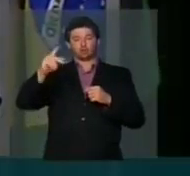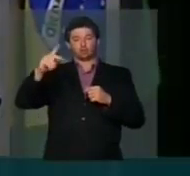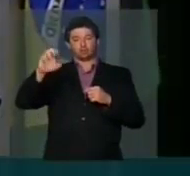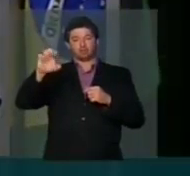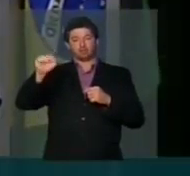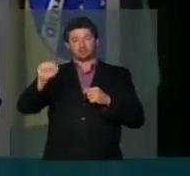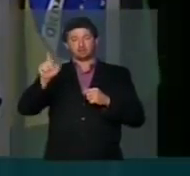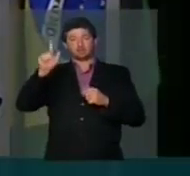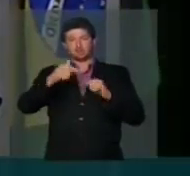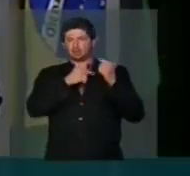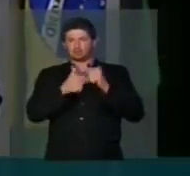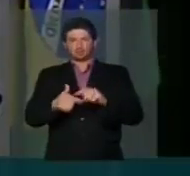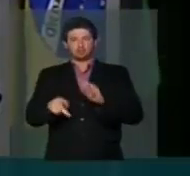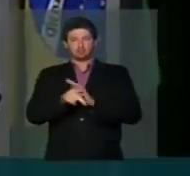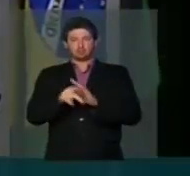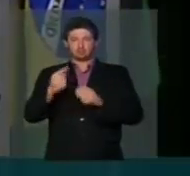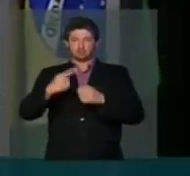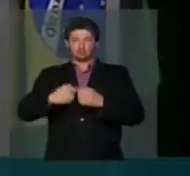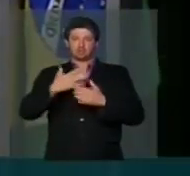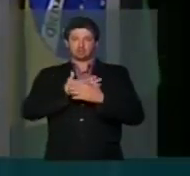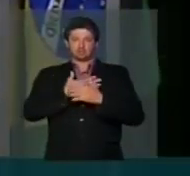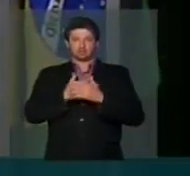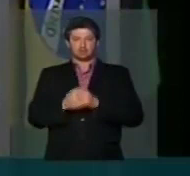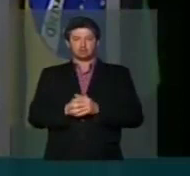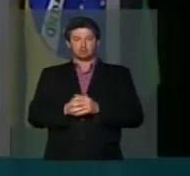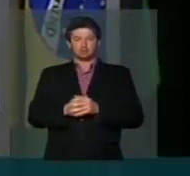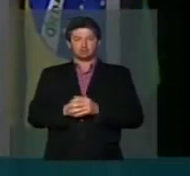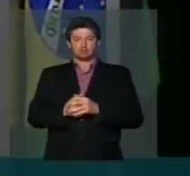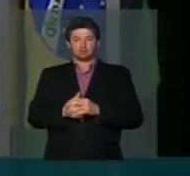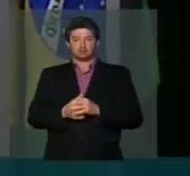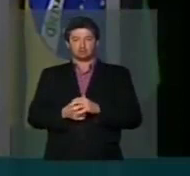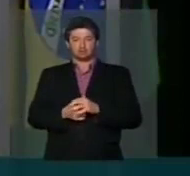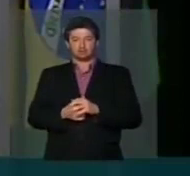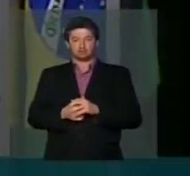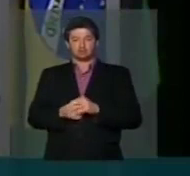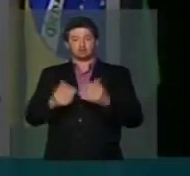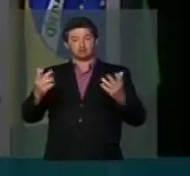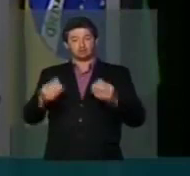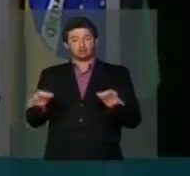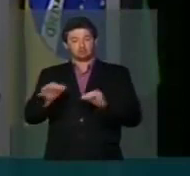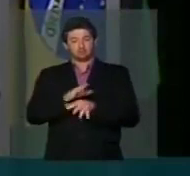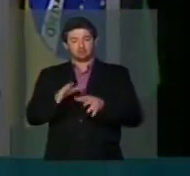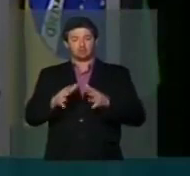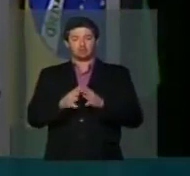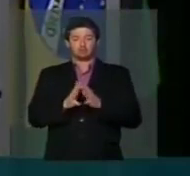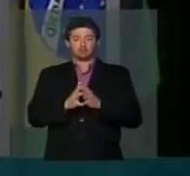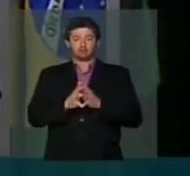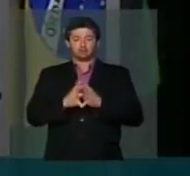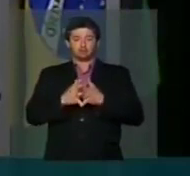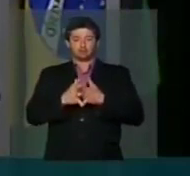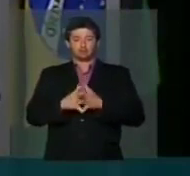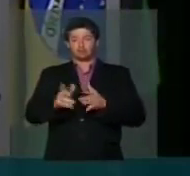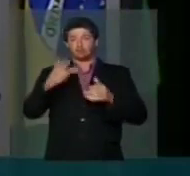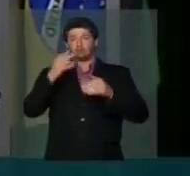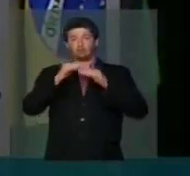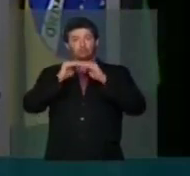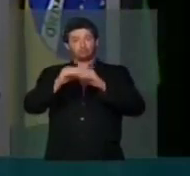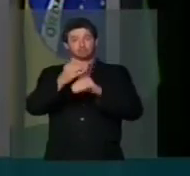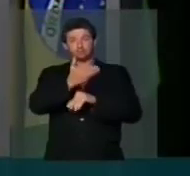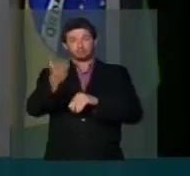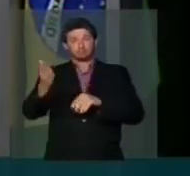festa muito tradicional na minha cidade, no Norte de Minas, em Montes Claros. E para encerrar, dizer para vocês